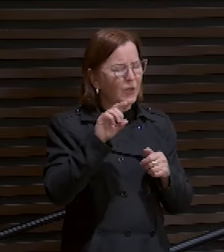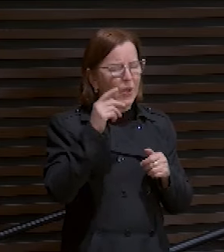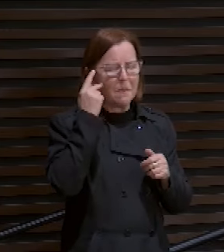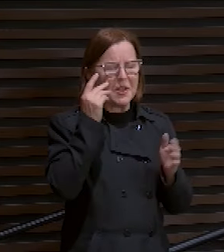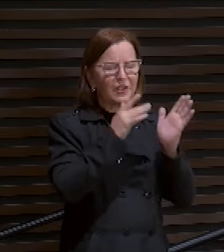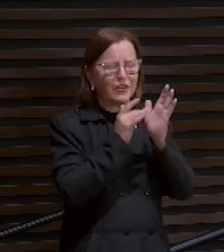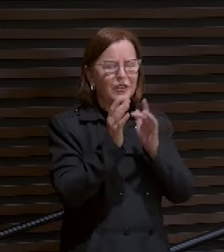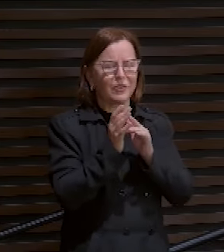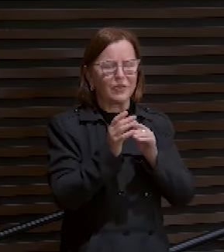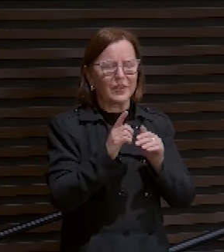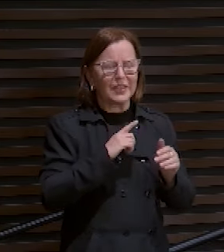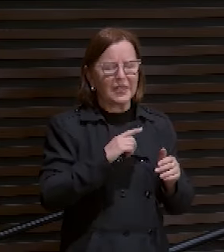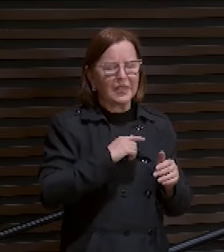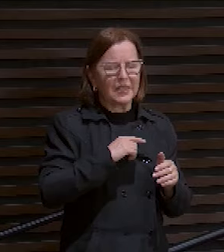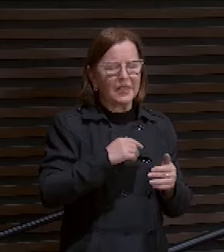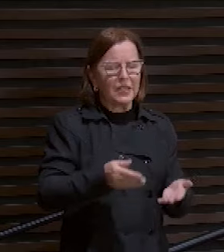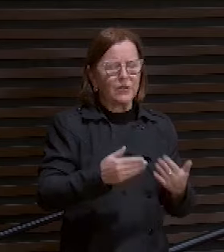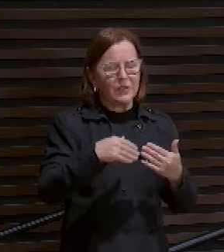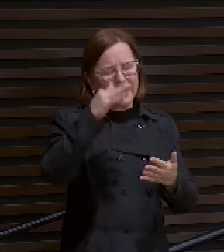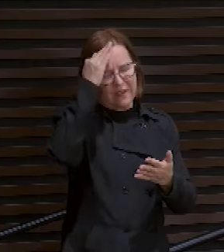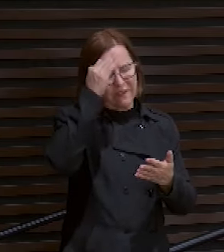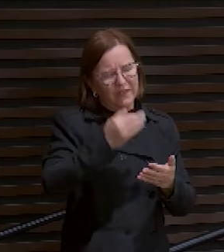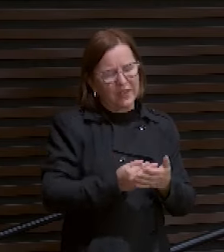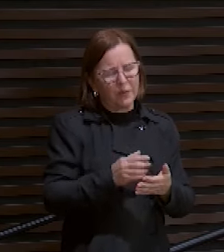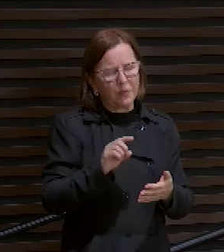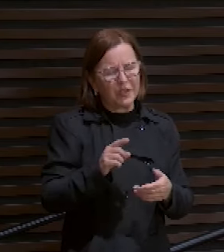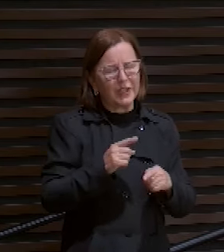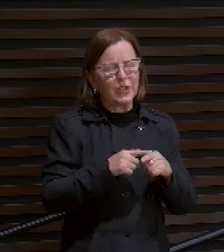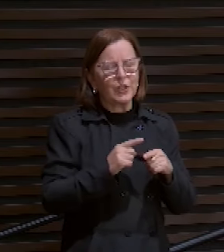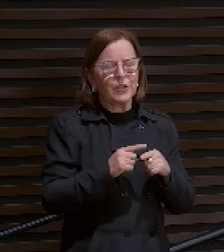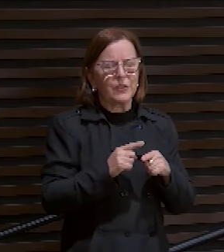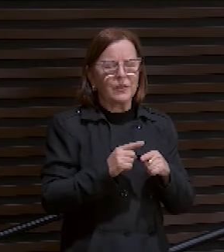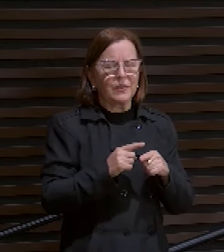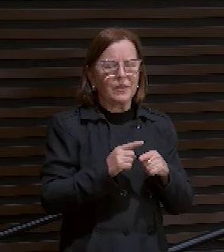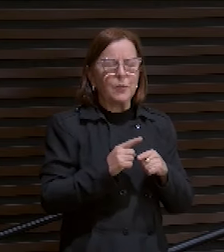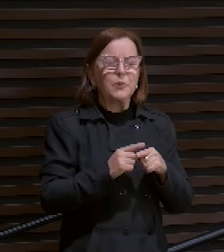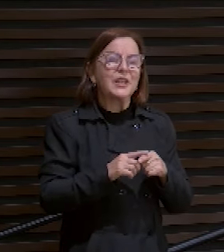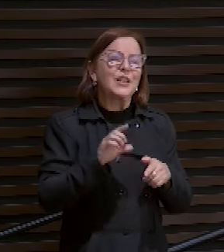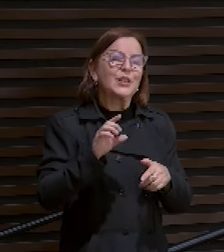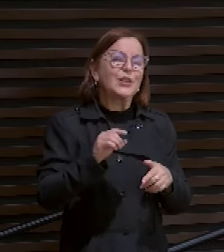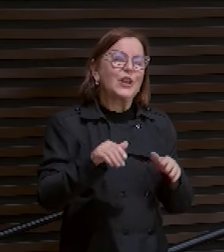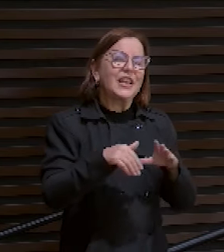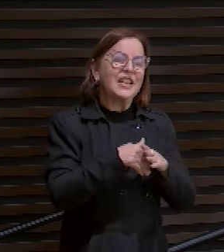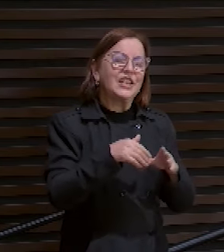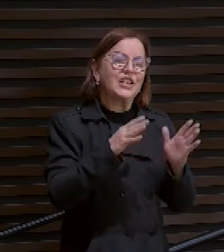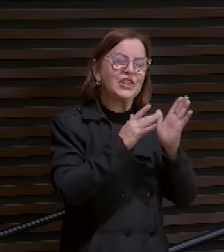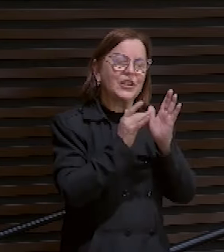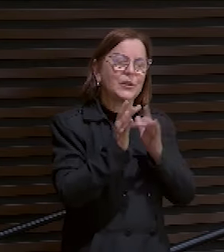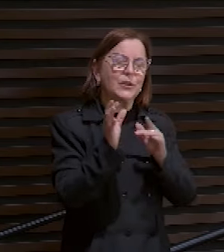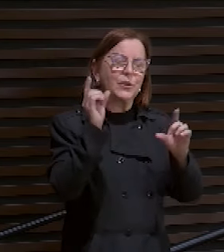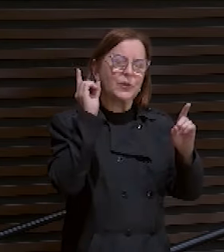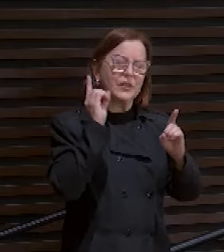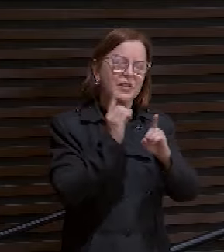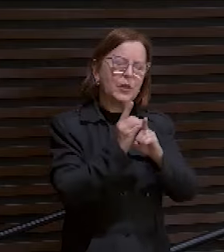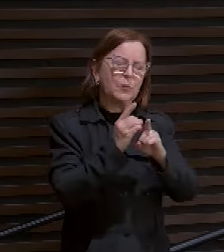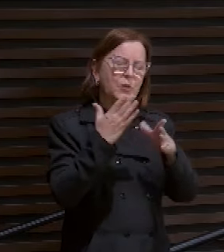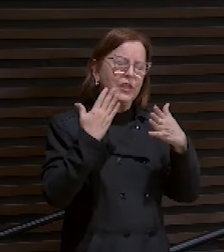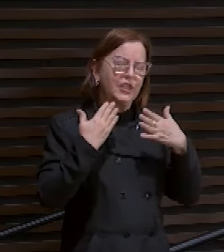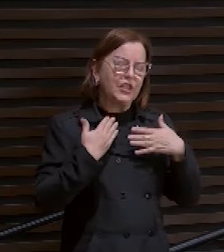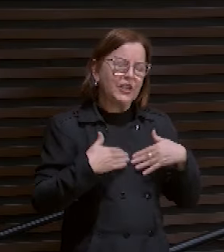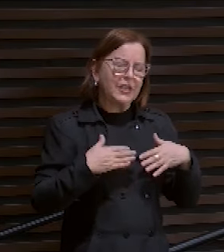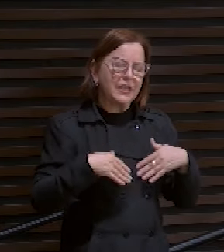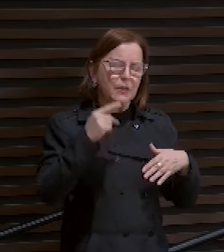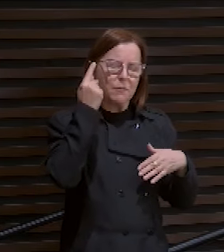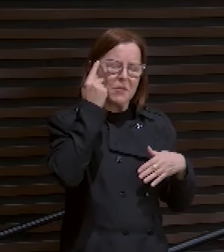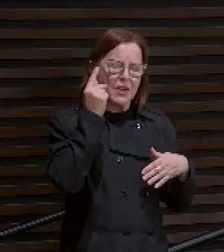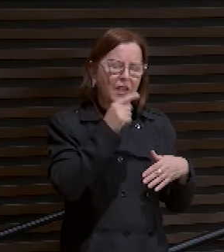autor e consumador da nossa fé. Porque somente nele nós vamos encontrar alento para a nossa alma. E descanso para a nossa alma. Foi ele mesmo que